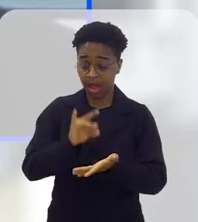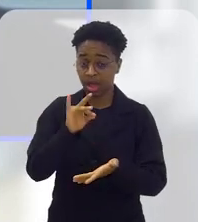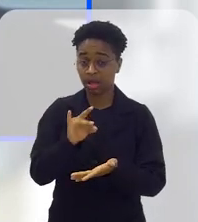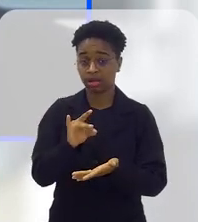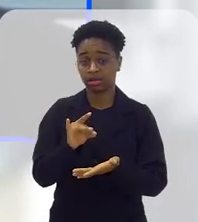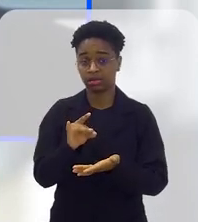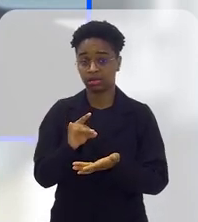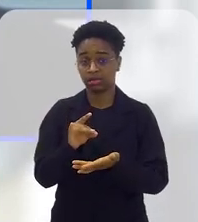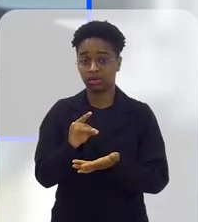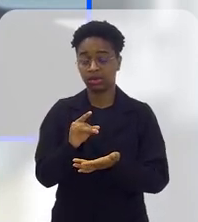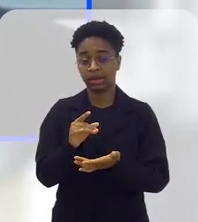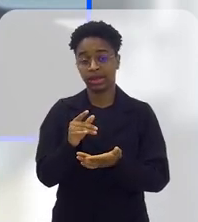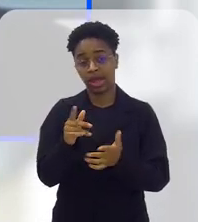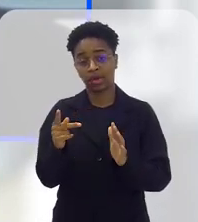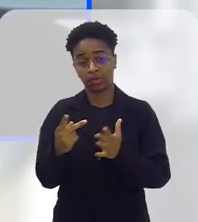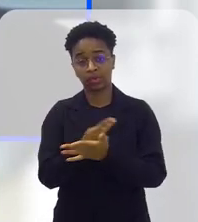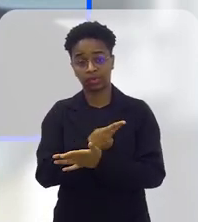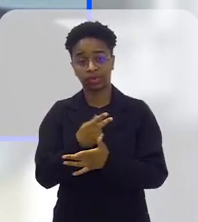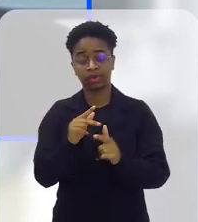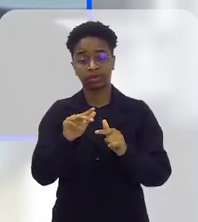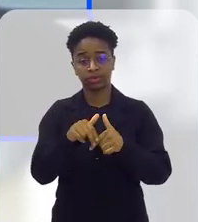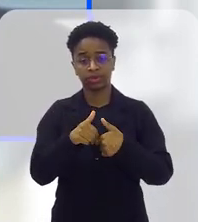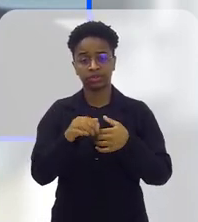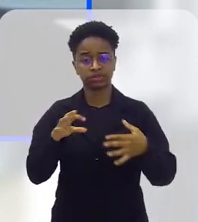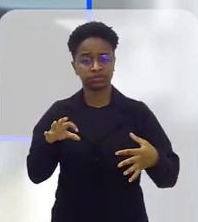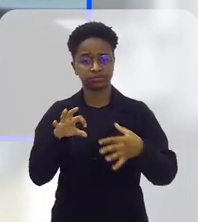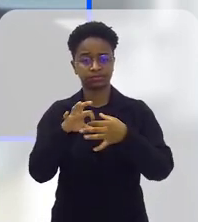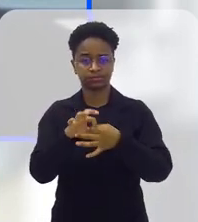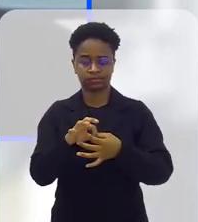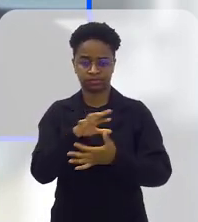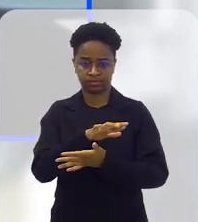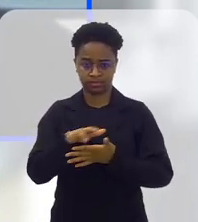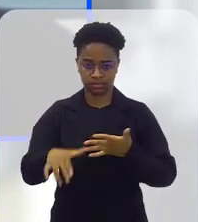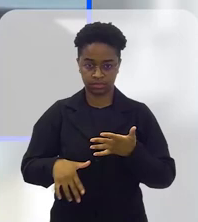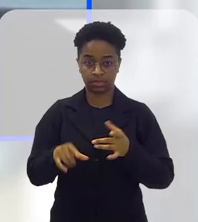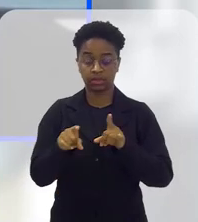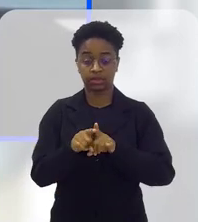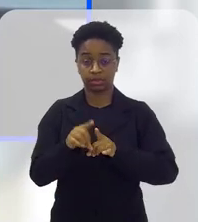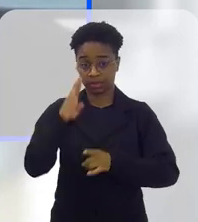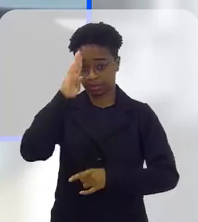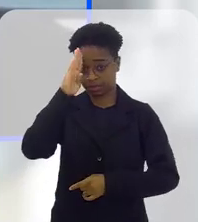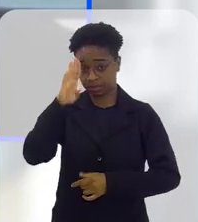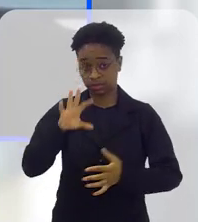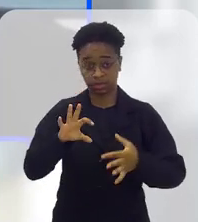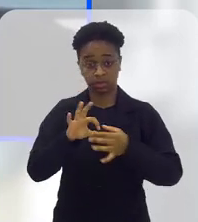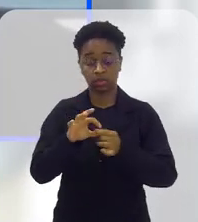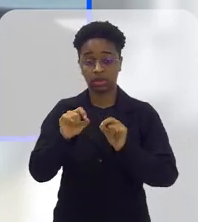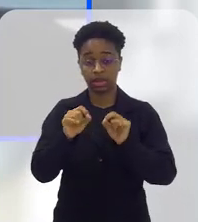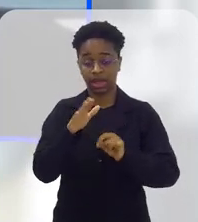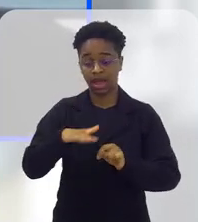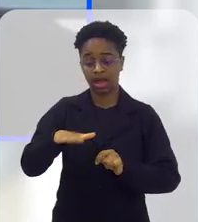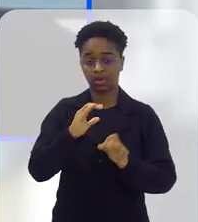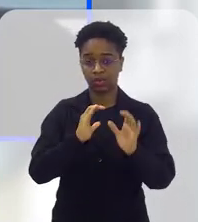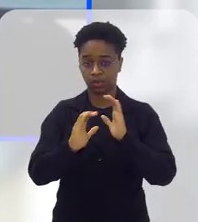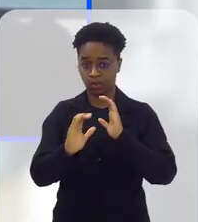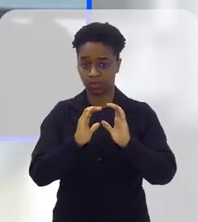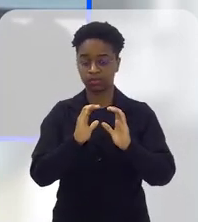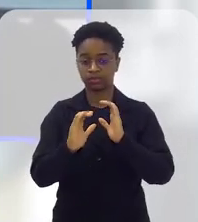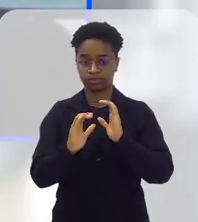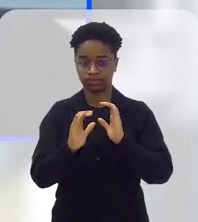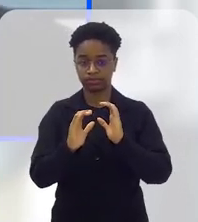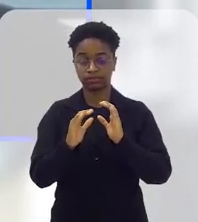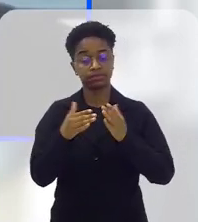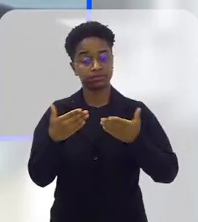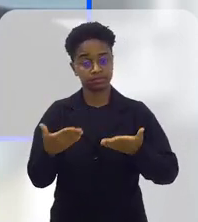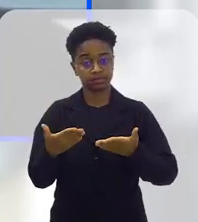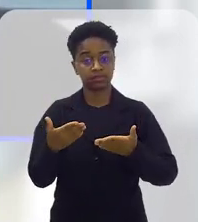trabalho, na realidade, o reconhecimento se deu através de grandes parcerias, né? E principais parcerias são os meios de comunicação.